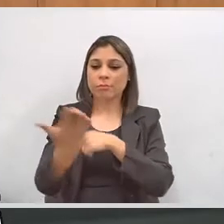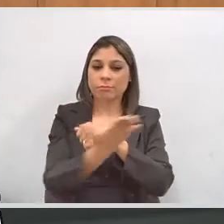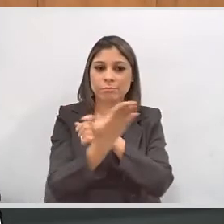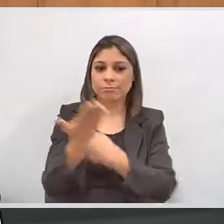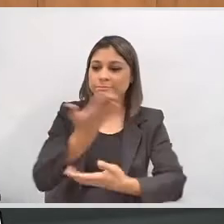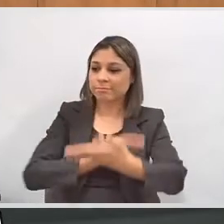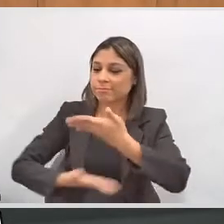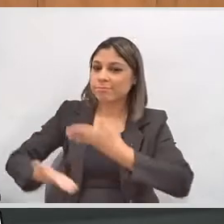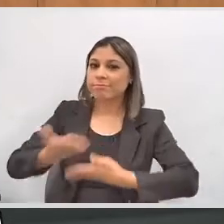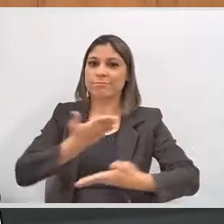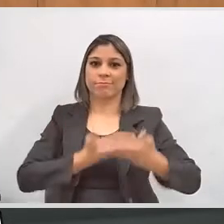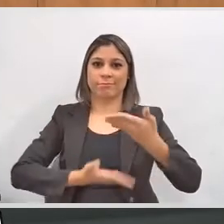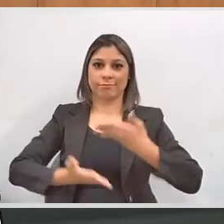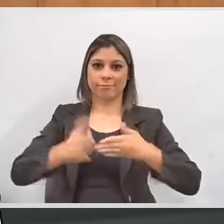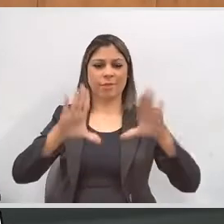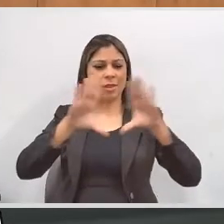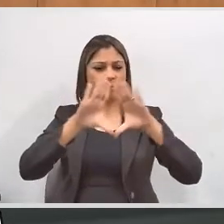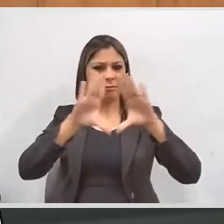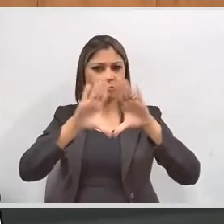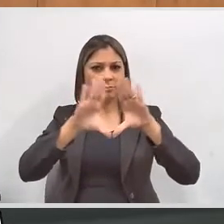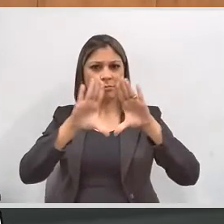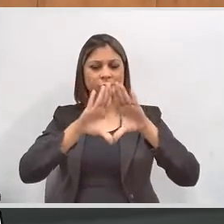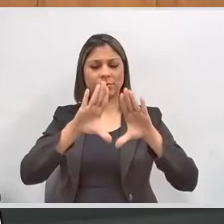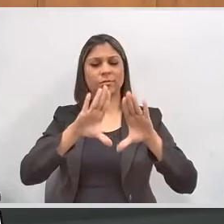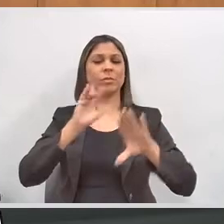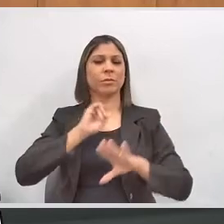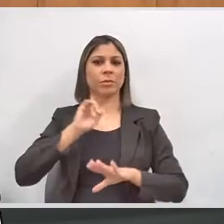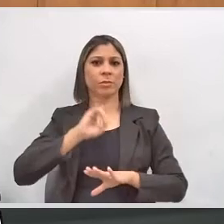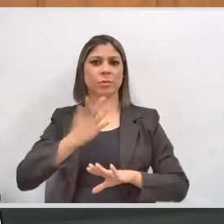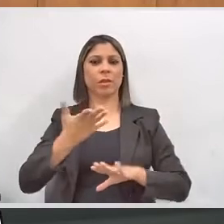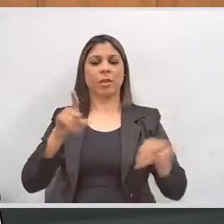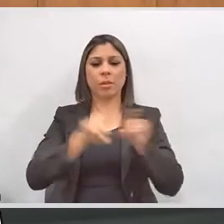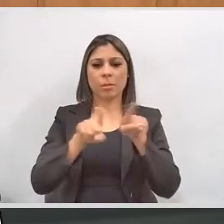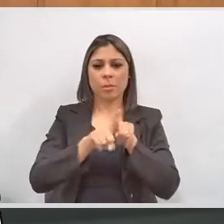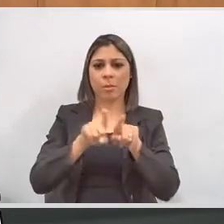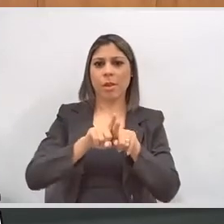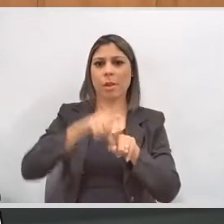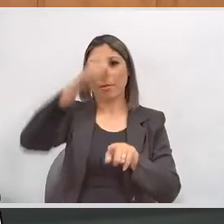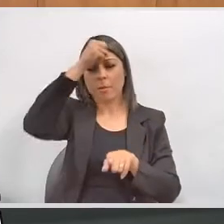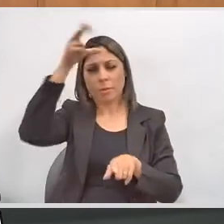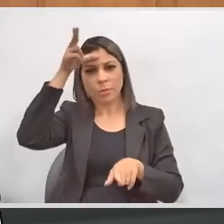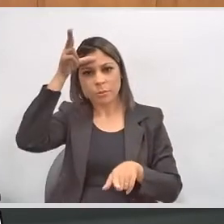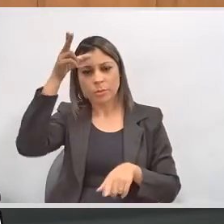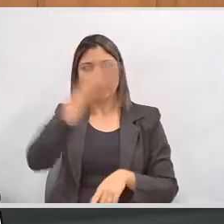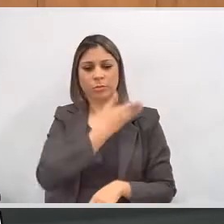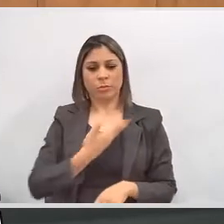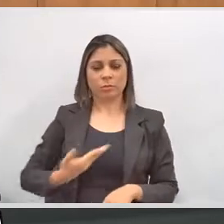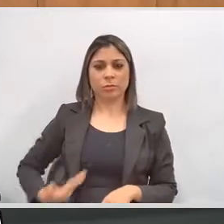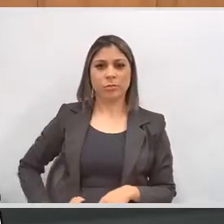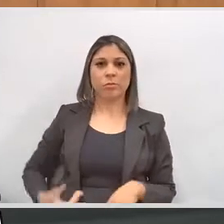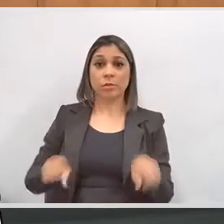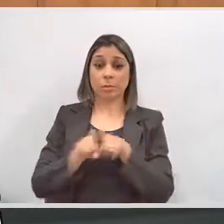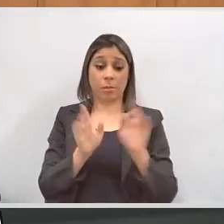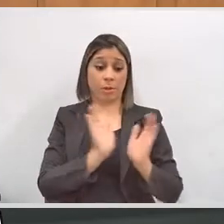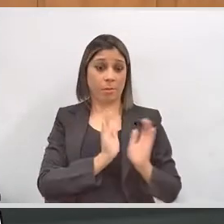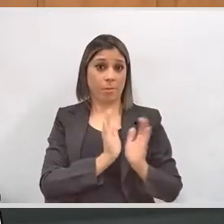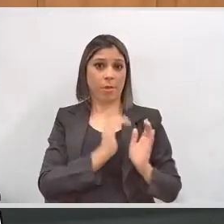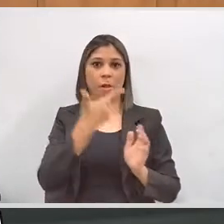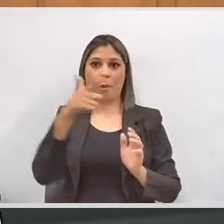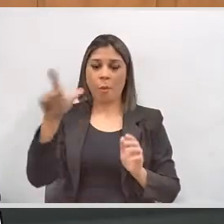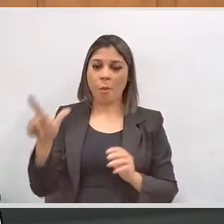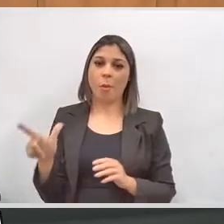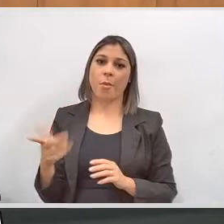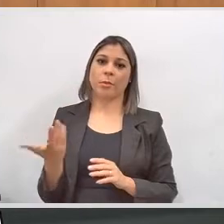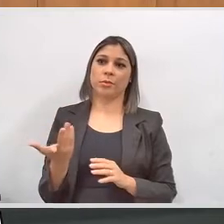colaboração entre os entes envolvidos. Muito Assembleia Legislativa do Estado, Município, Estado e a própria